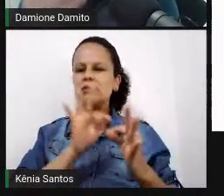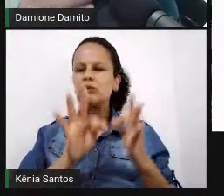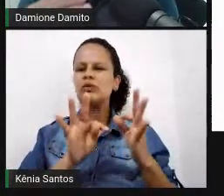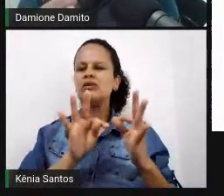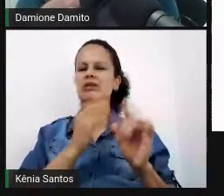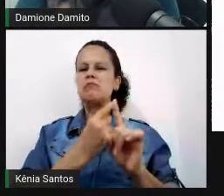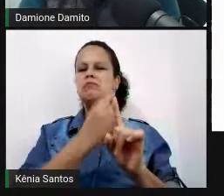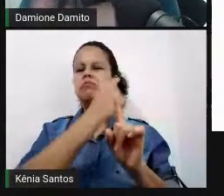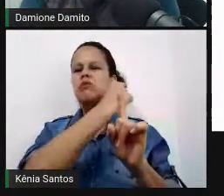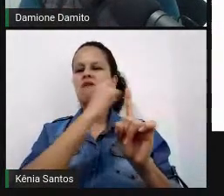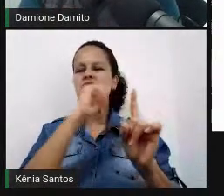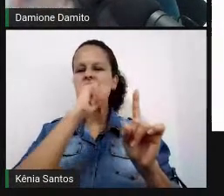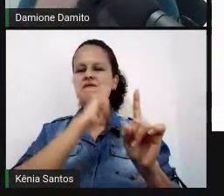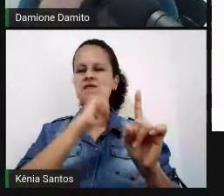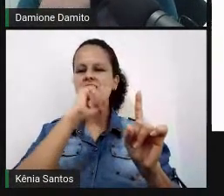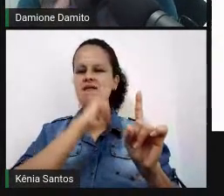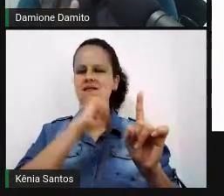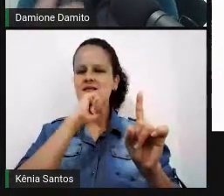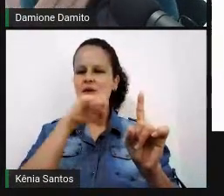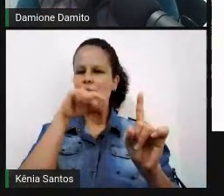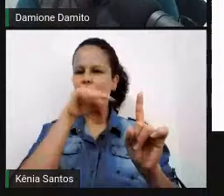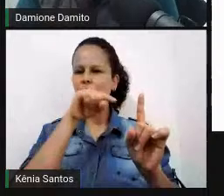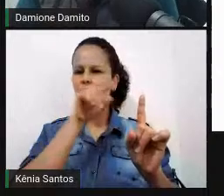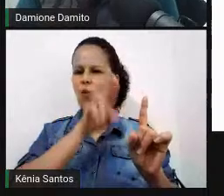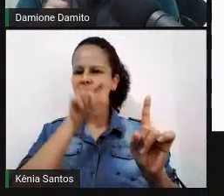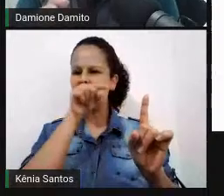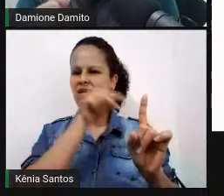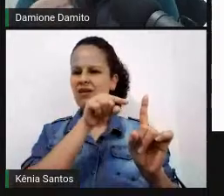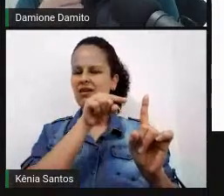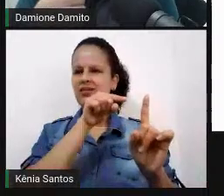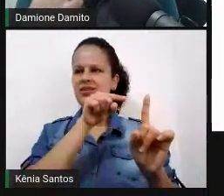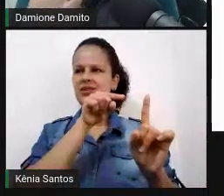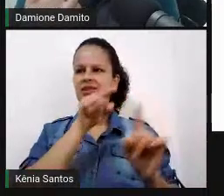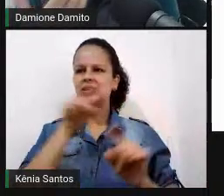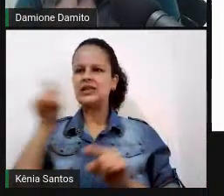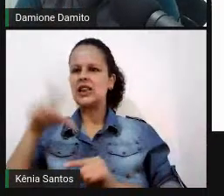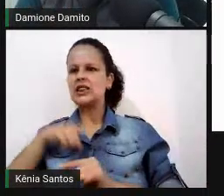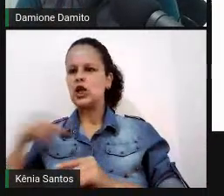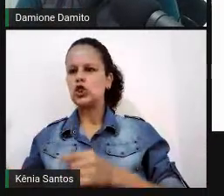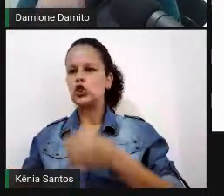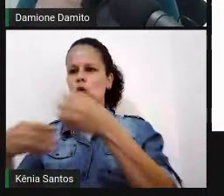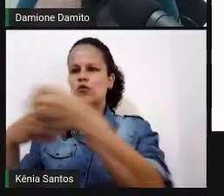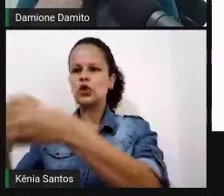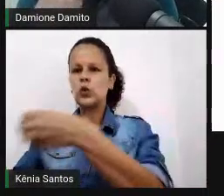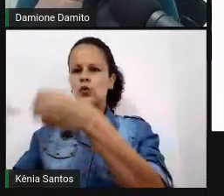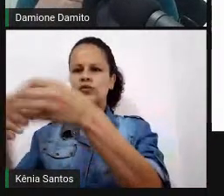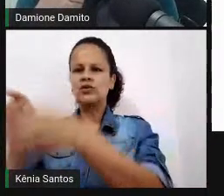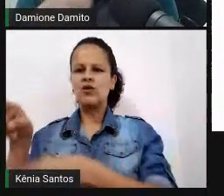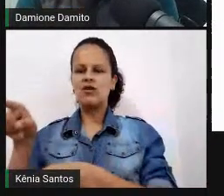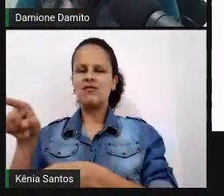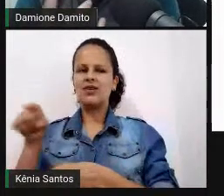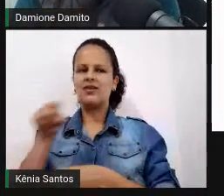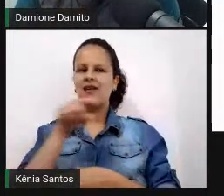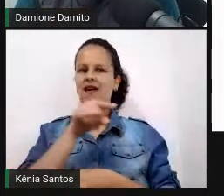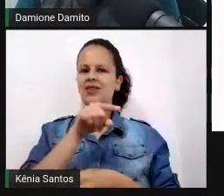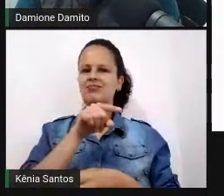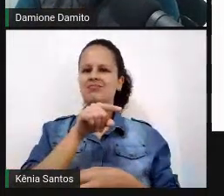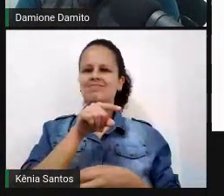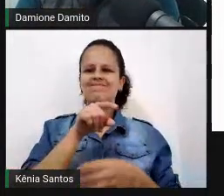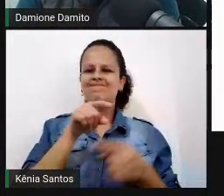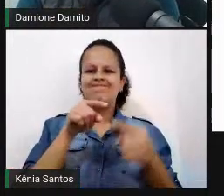em detrimento das novas, das novas metodologias que são mais incisivas, que são menos